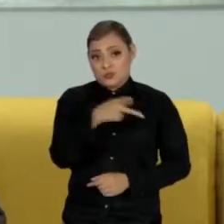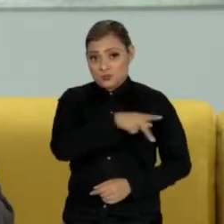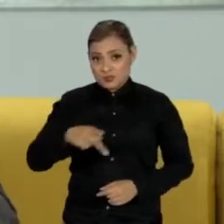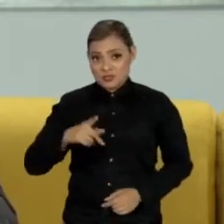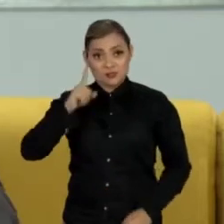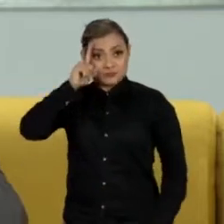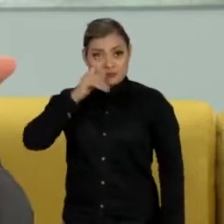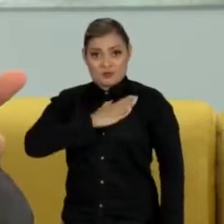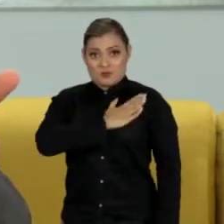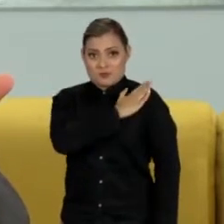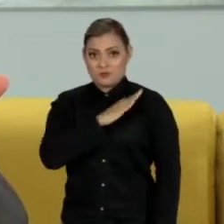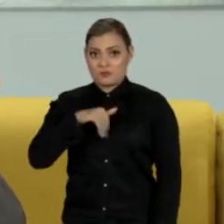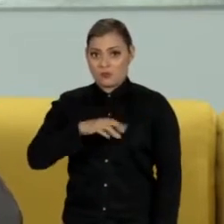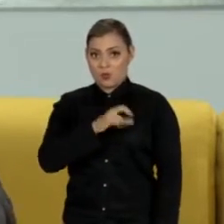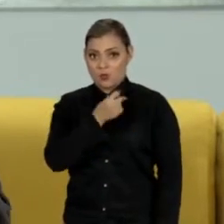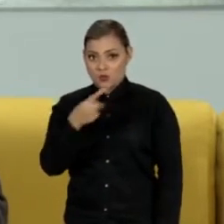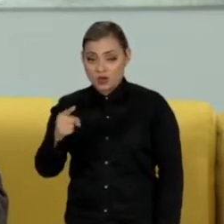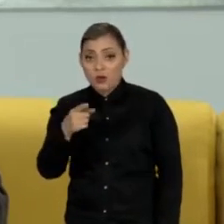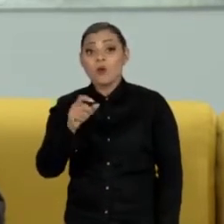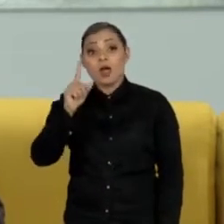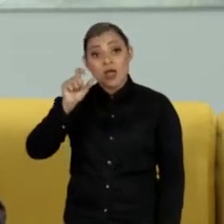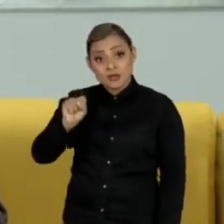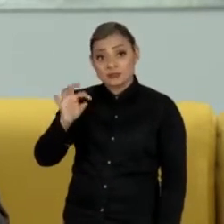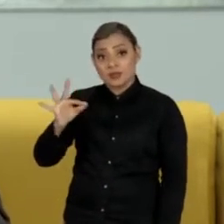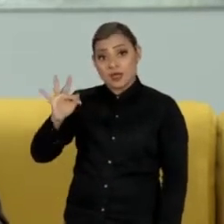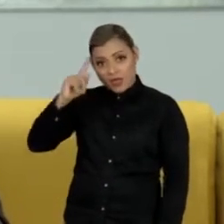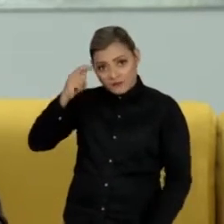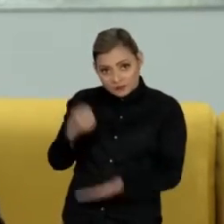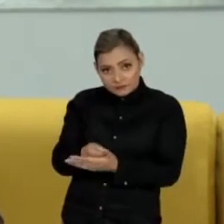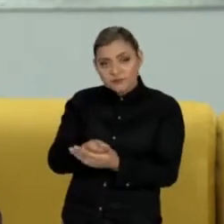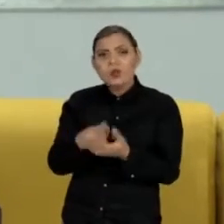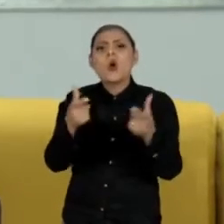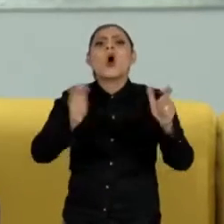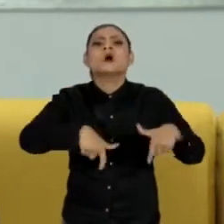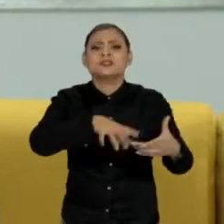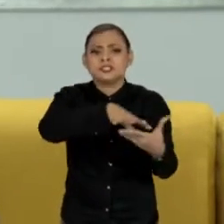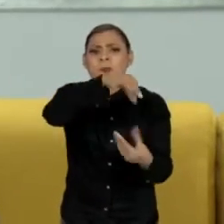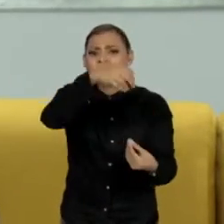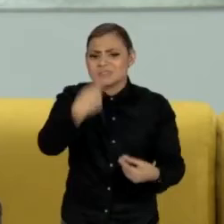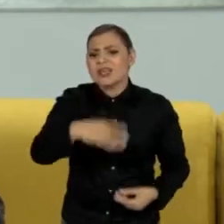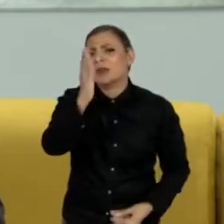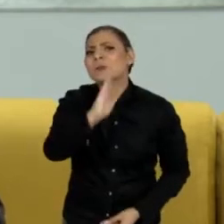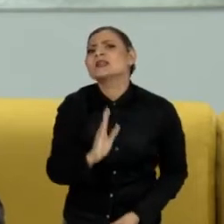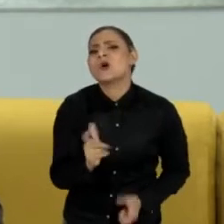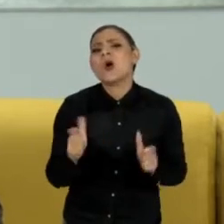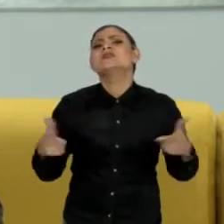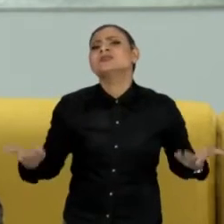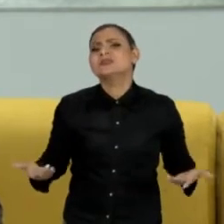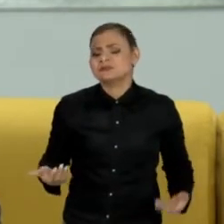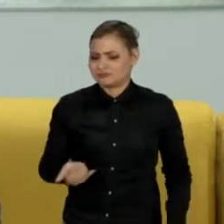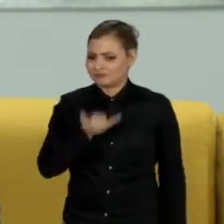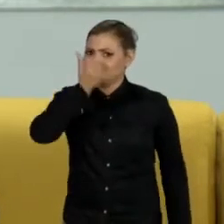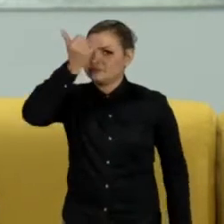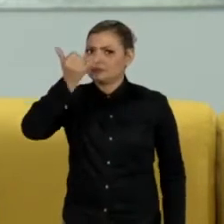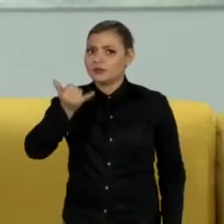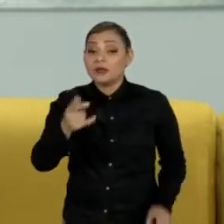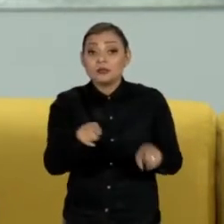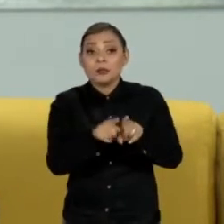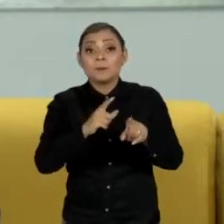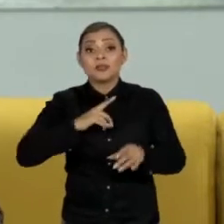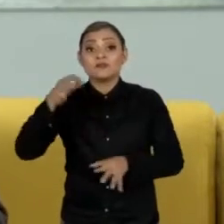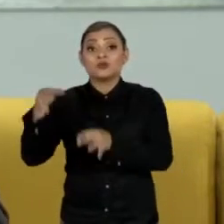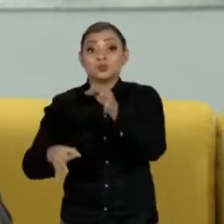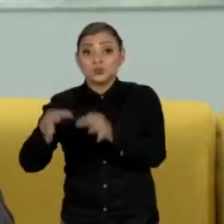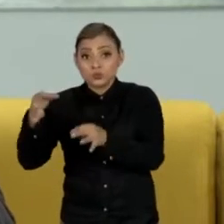questionou, diante da decisão do STF, onde está o Estado Democrático no Brasil. Outro a se manifestar foi o